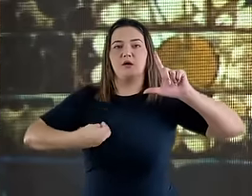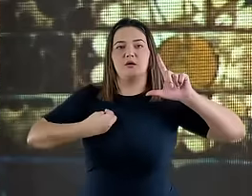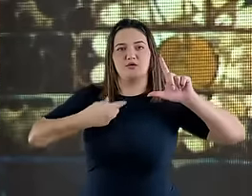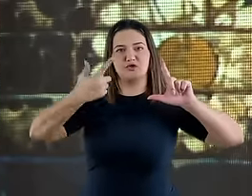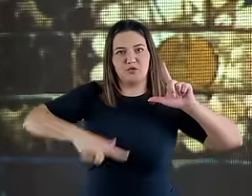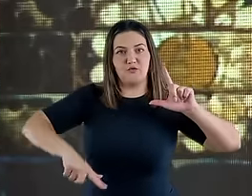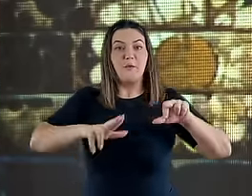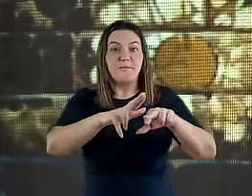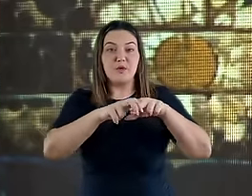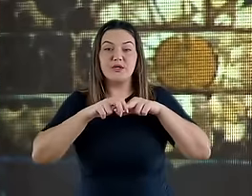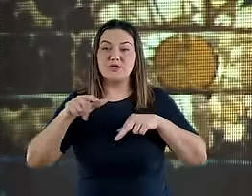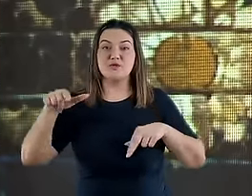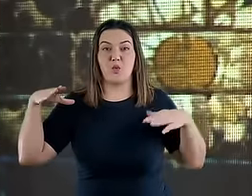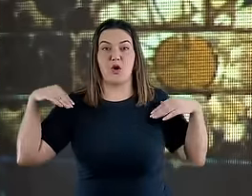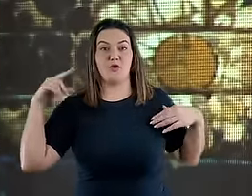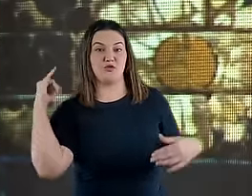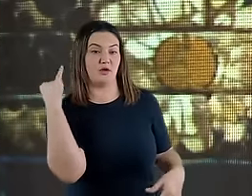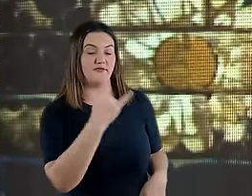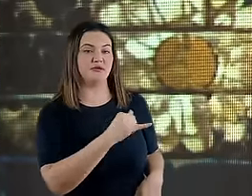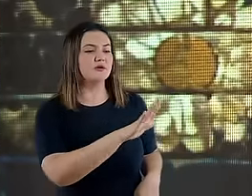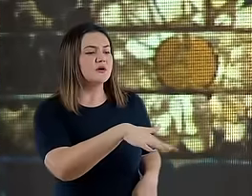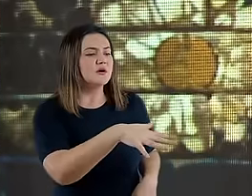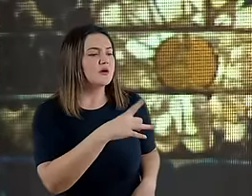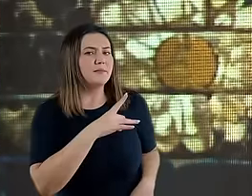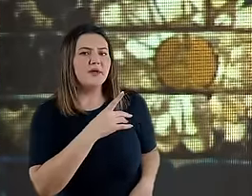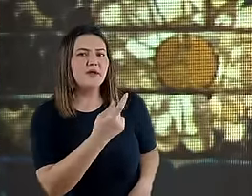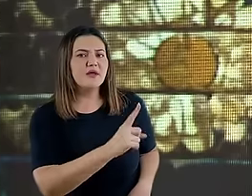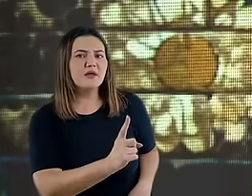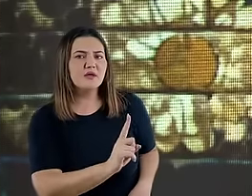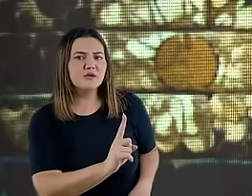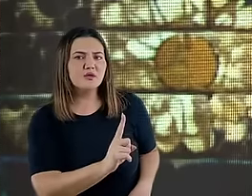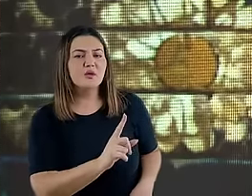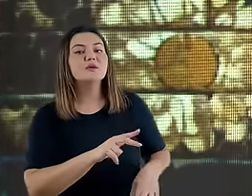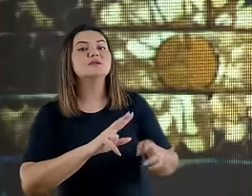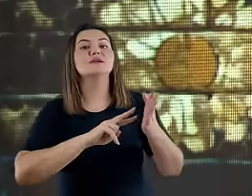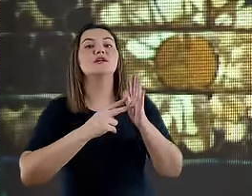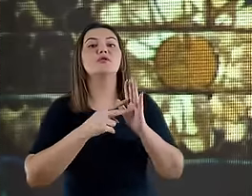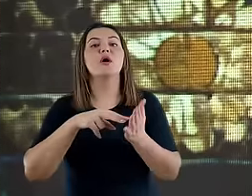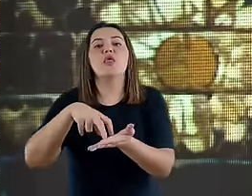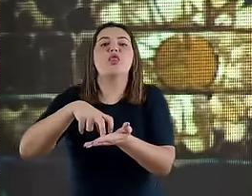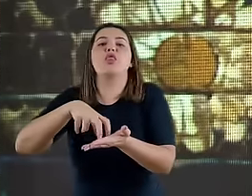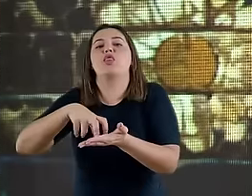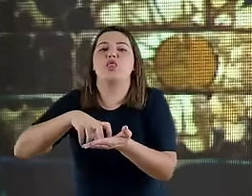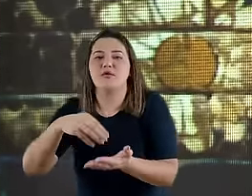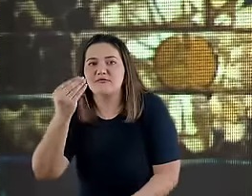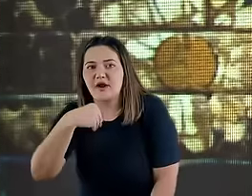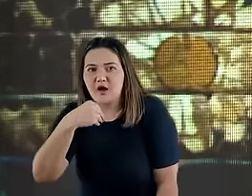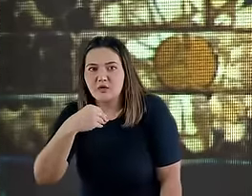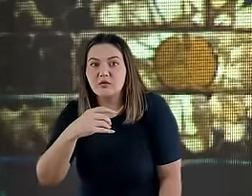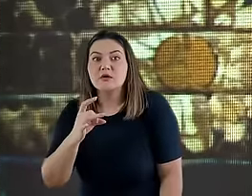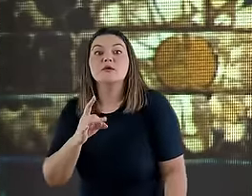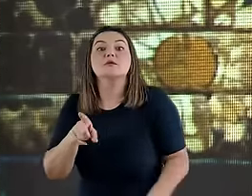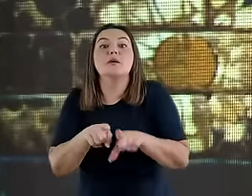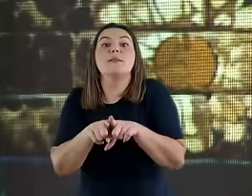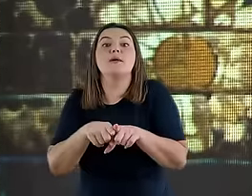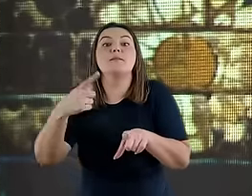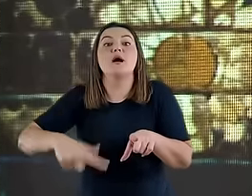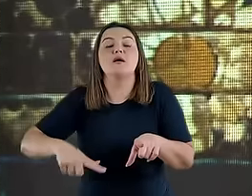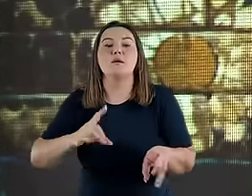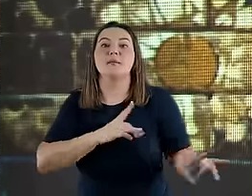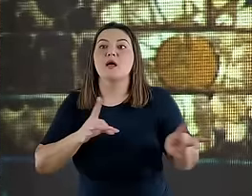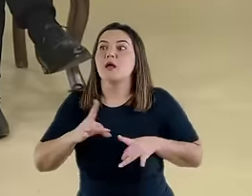não temas que é dada a Daniel parece indicar que ele também, além de ter perdido as suas forças, estava amedrontado.